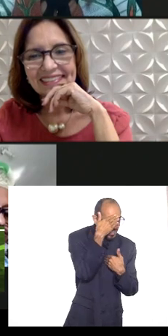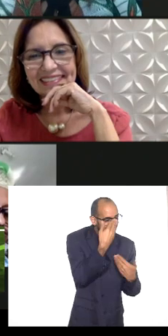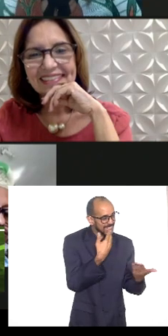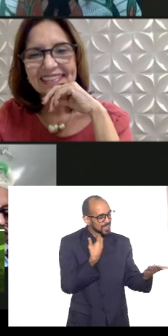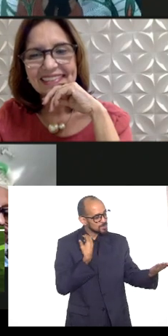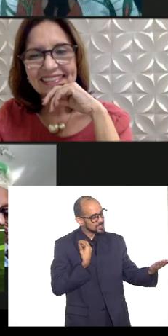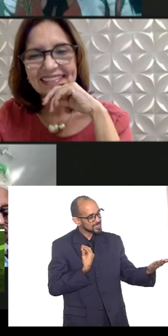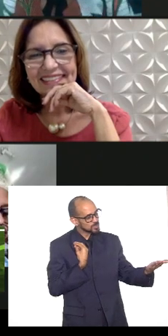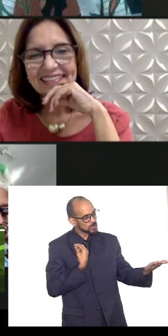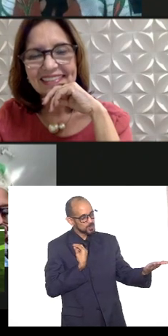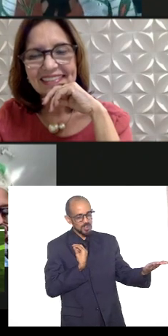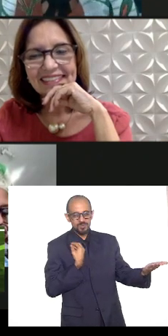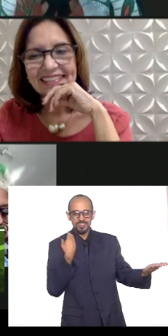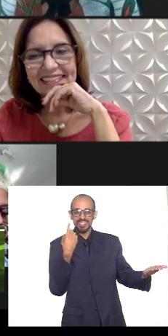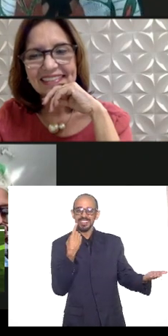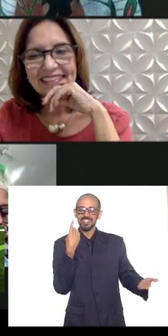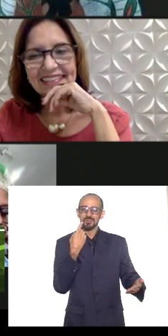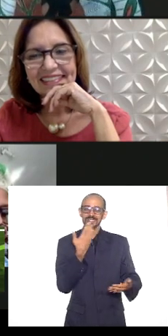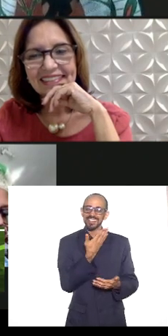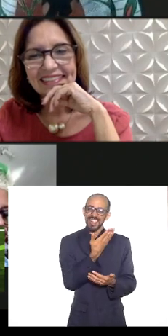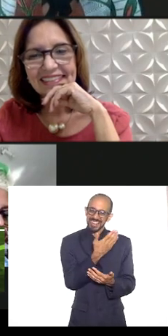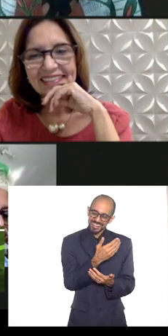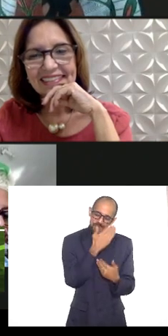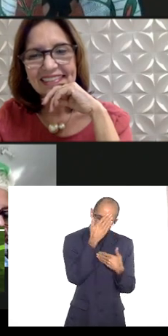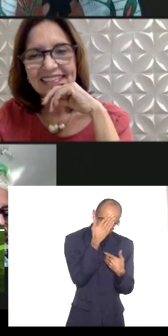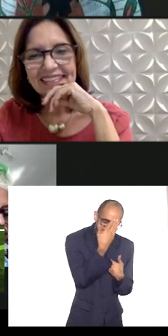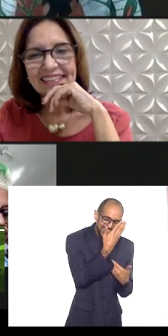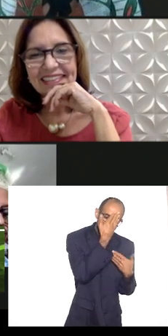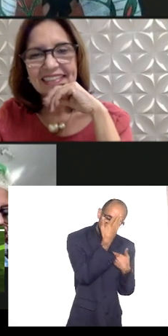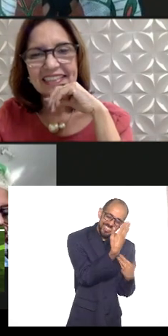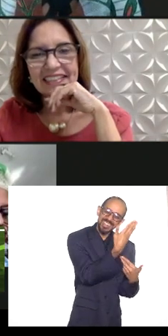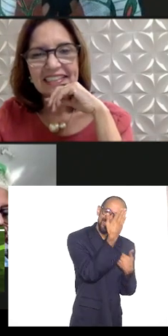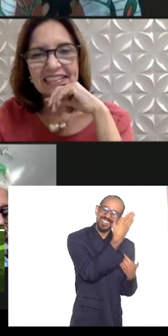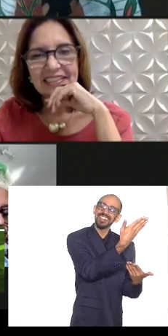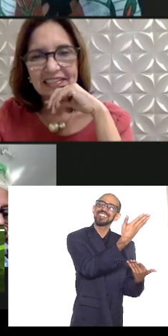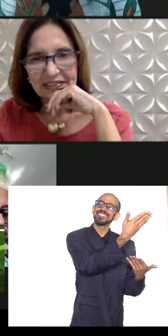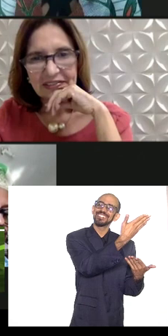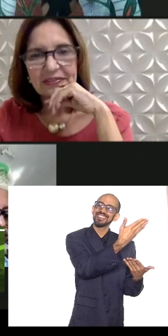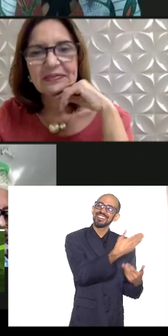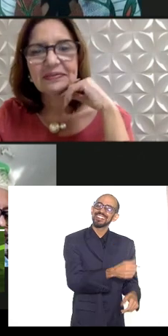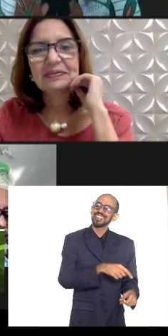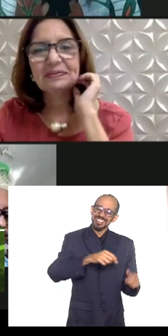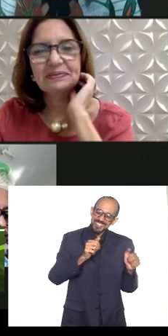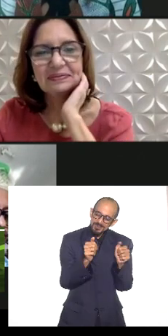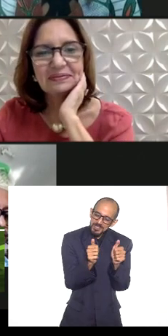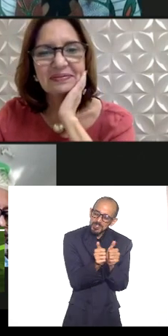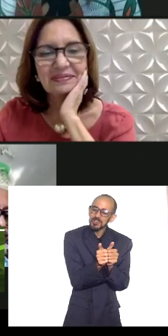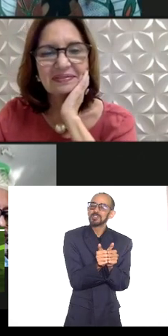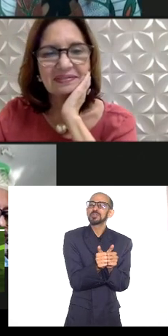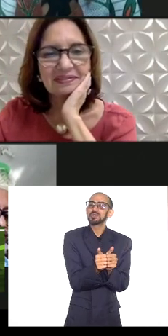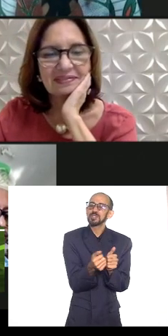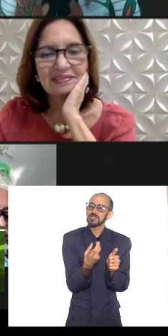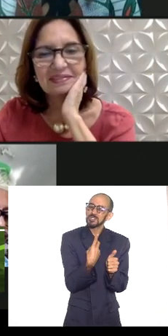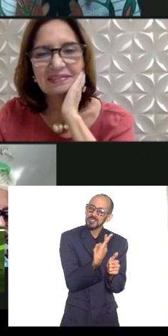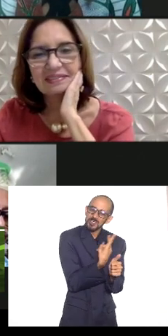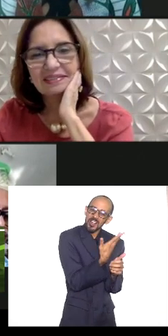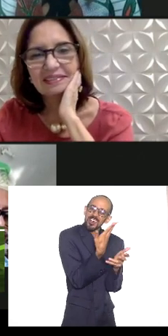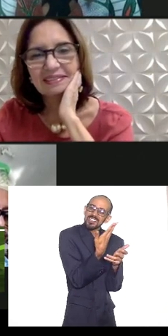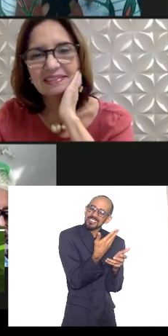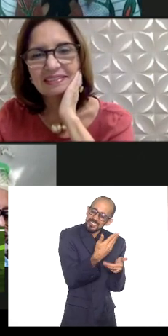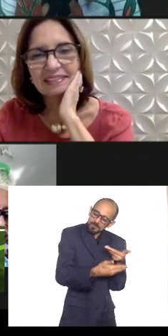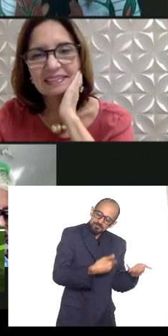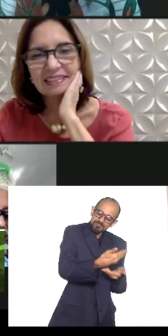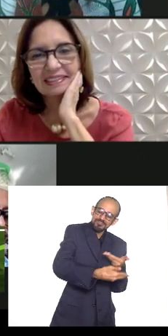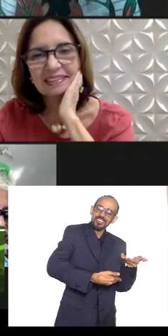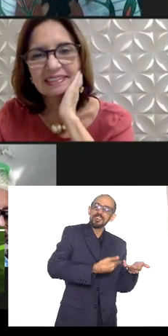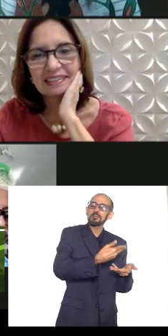deputado obrigado obrigado obrigado obrigado e estamos juntos qualquer coisa a gente tá aí pra colaborar a